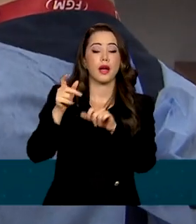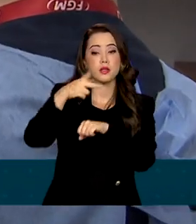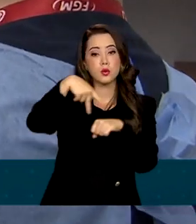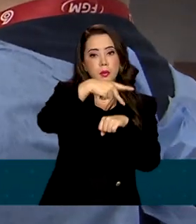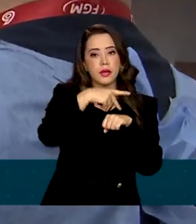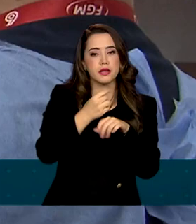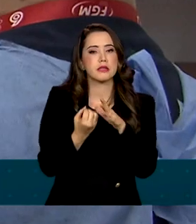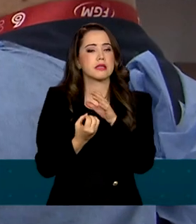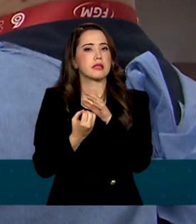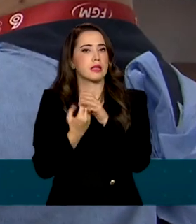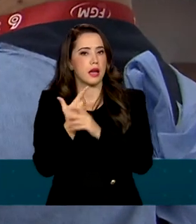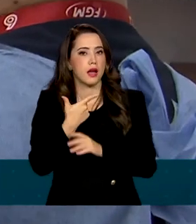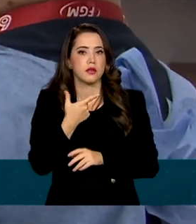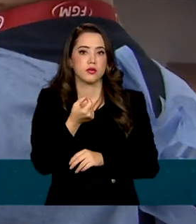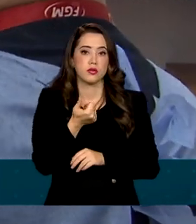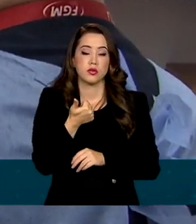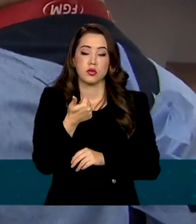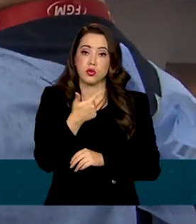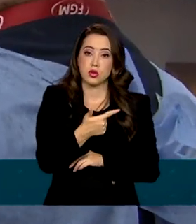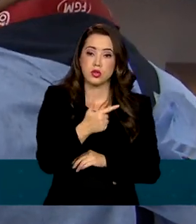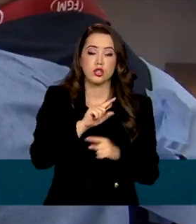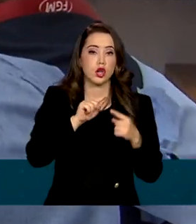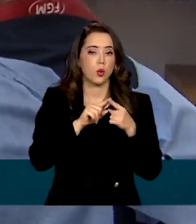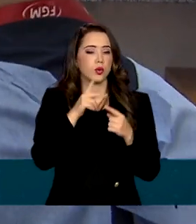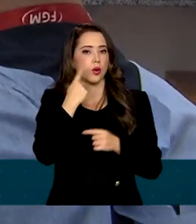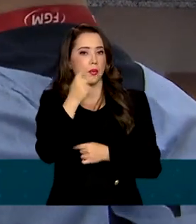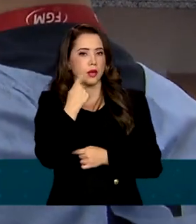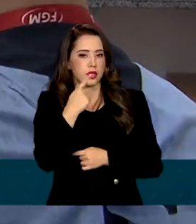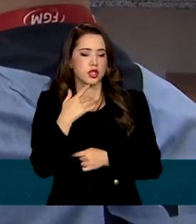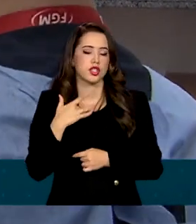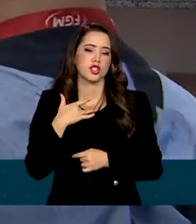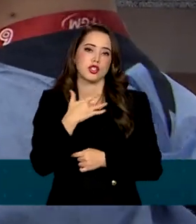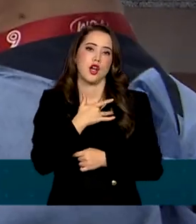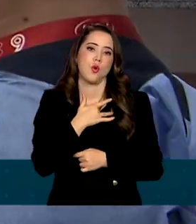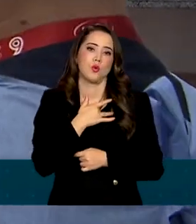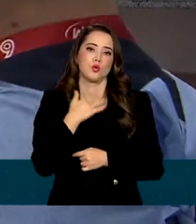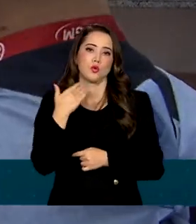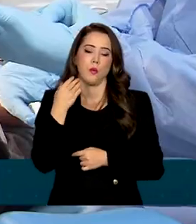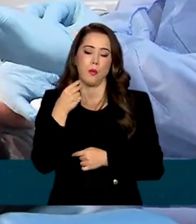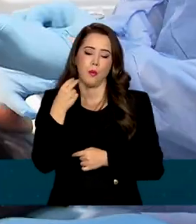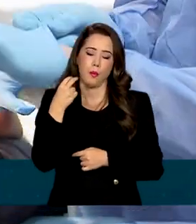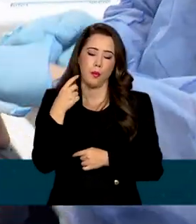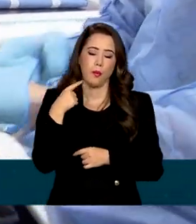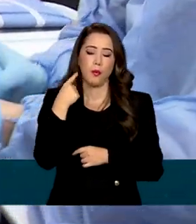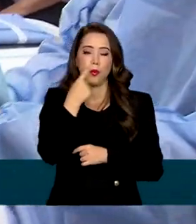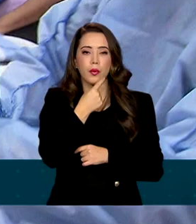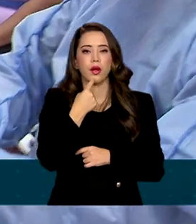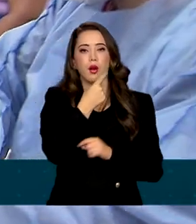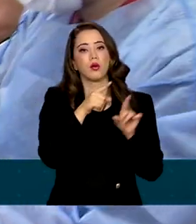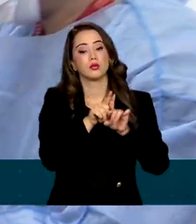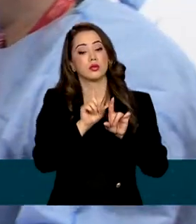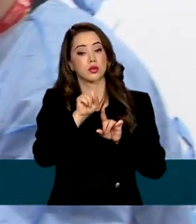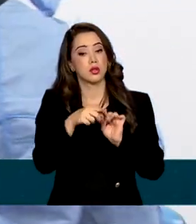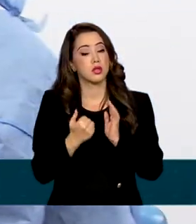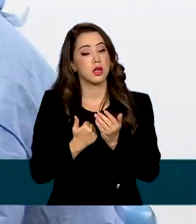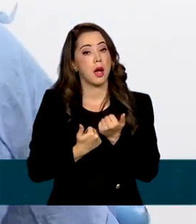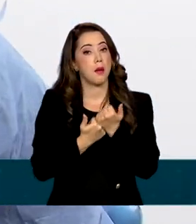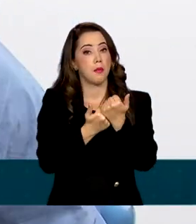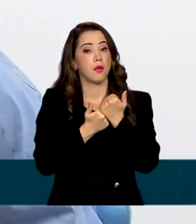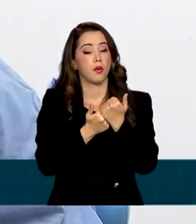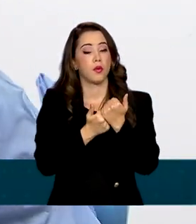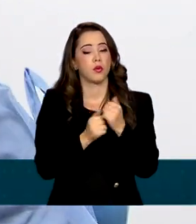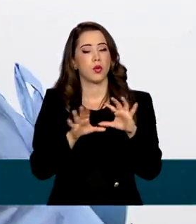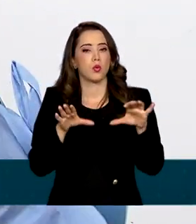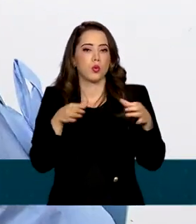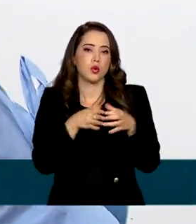2012, com base na Política Nacional de Saúde Bucal e em cumprimento à rede de cuidados à pessoa com deficiência. E